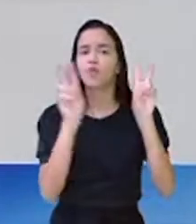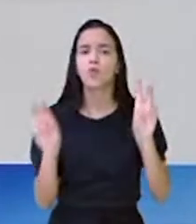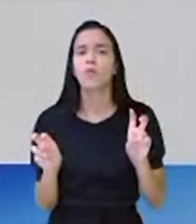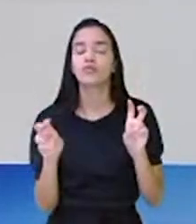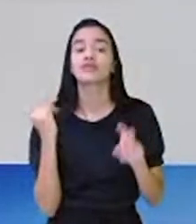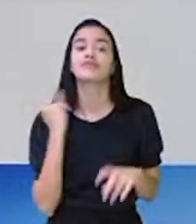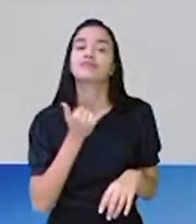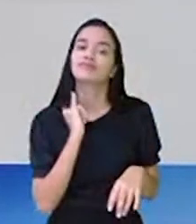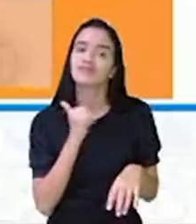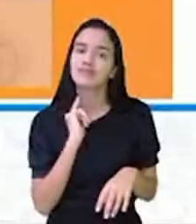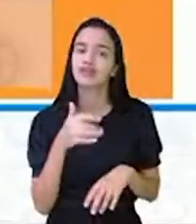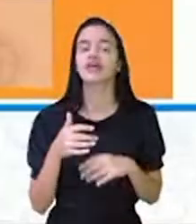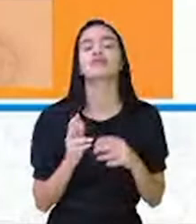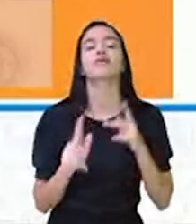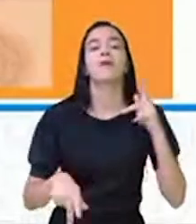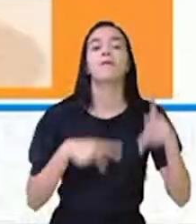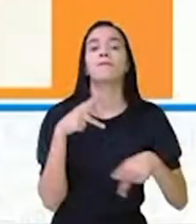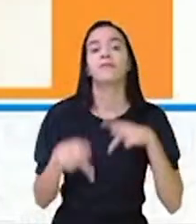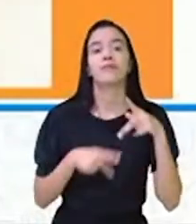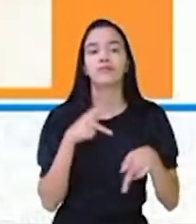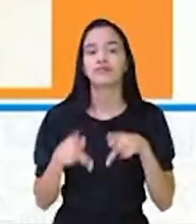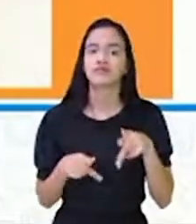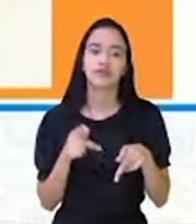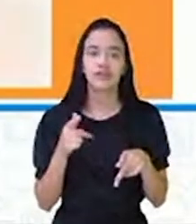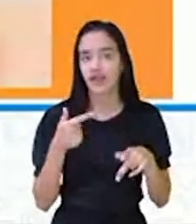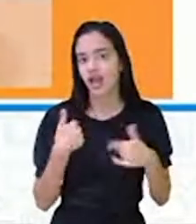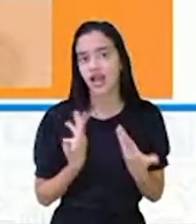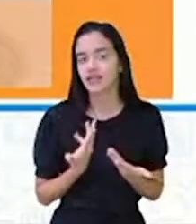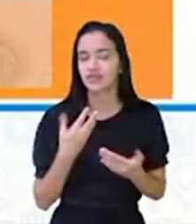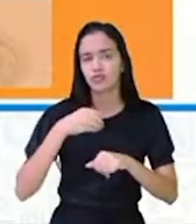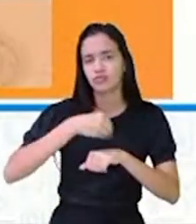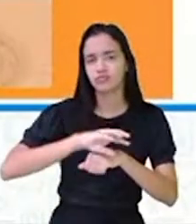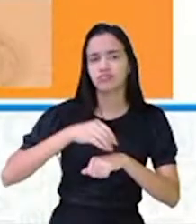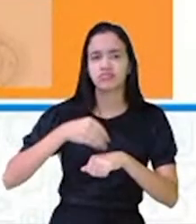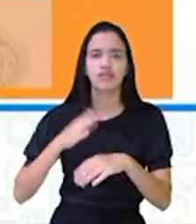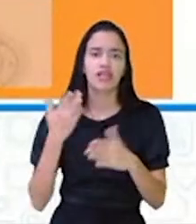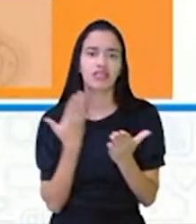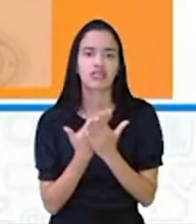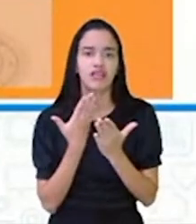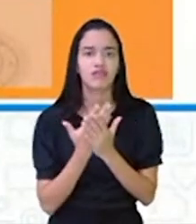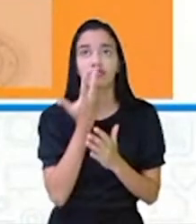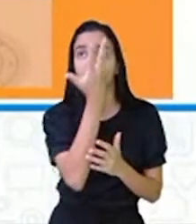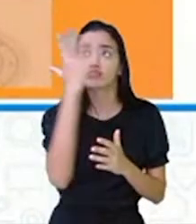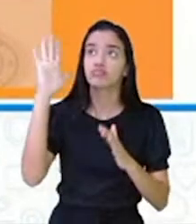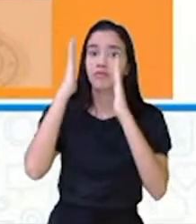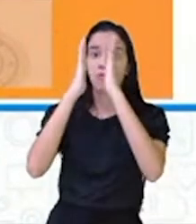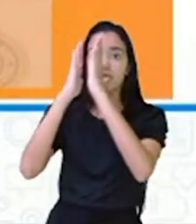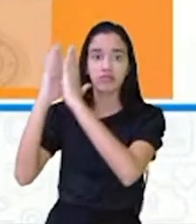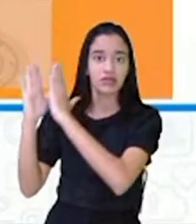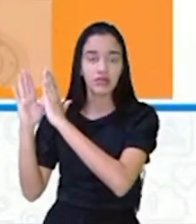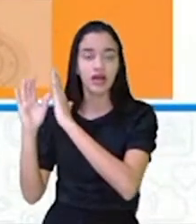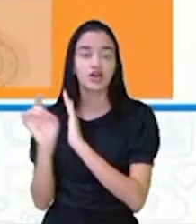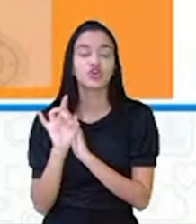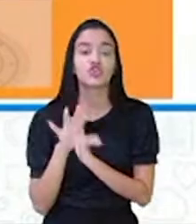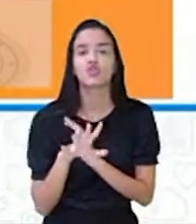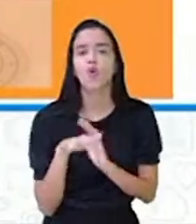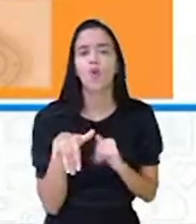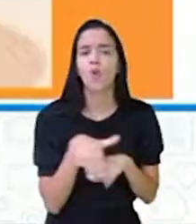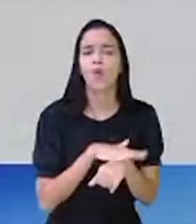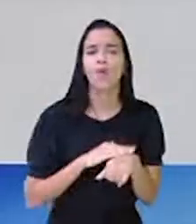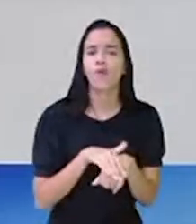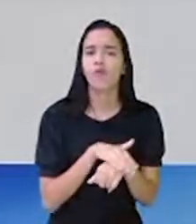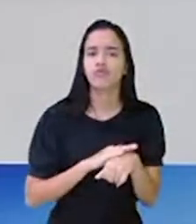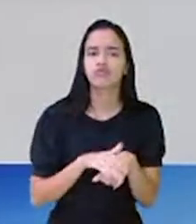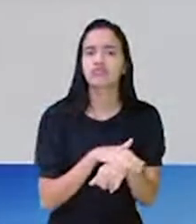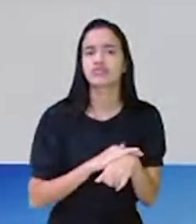ditados populares. Então, não trouxe dica da árvore de livro hoje. Vamos apenas conversar um